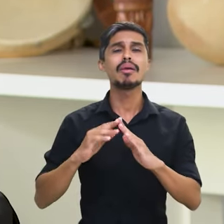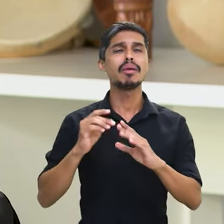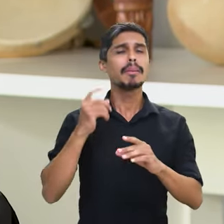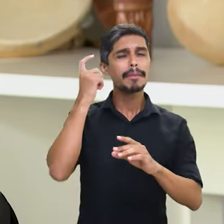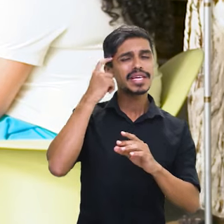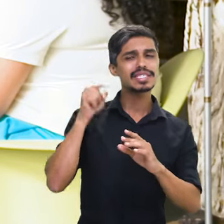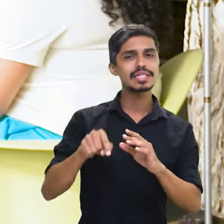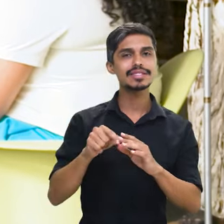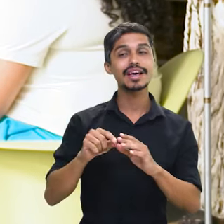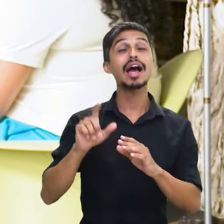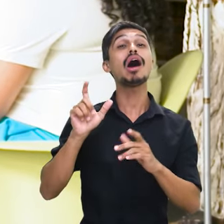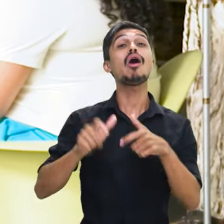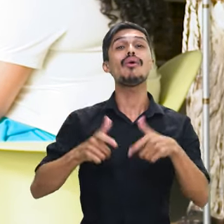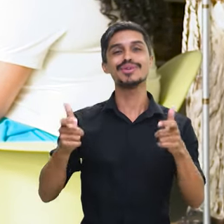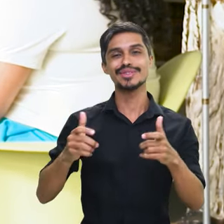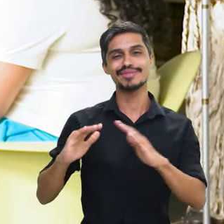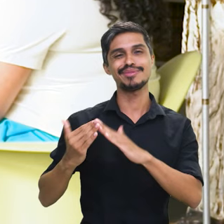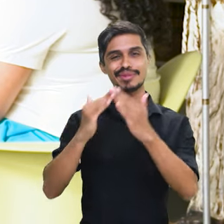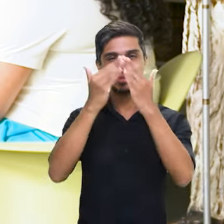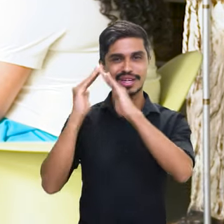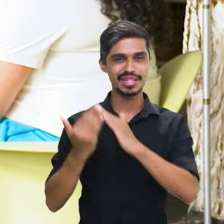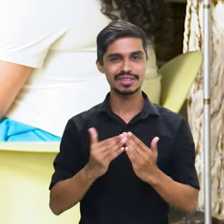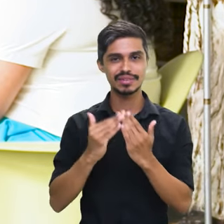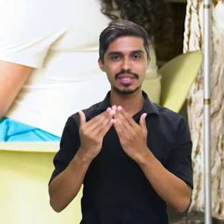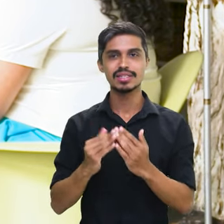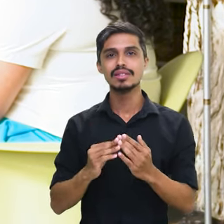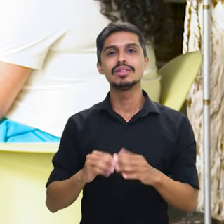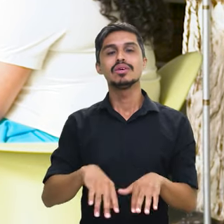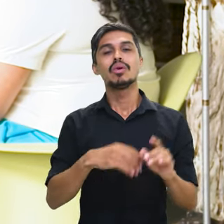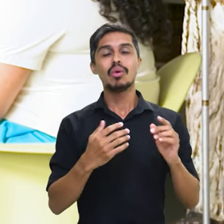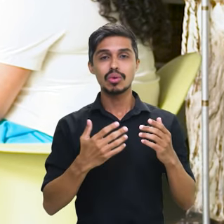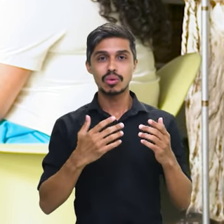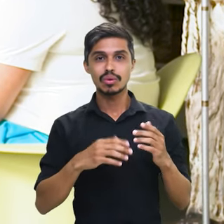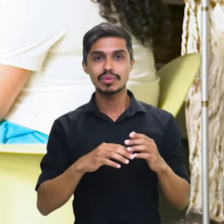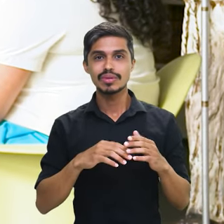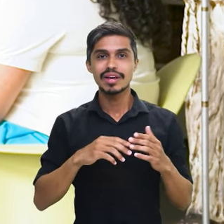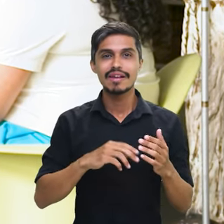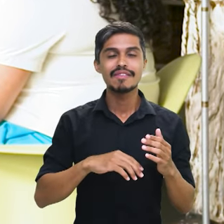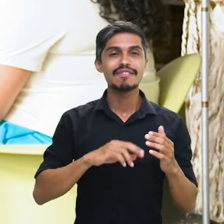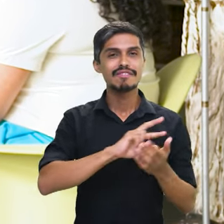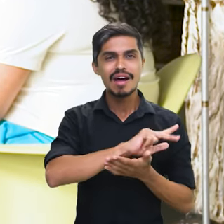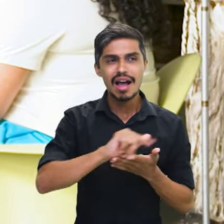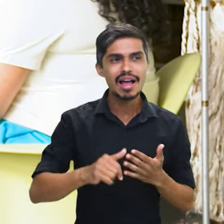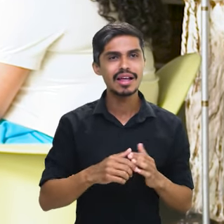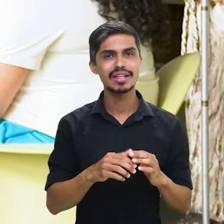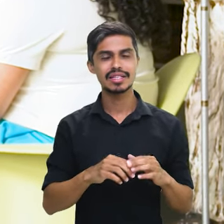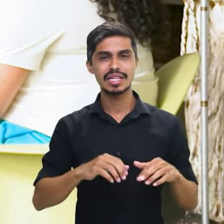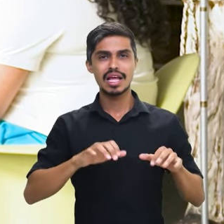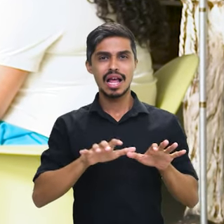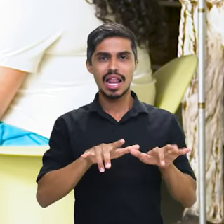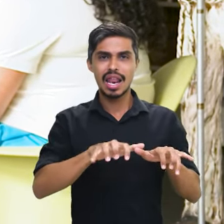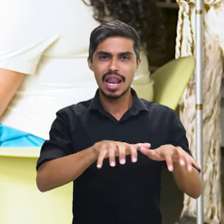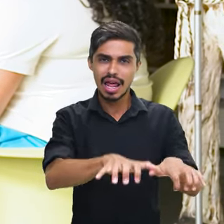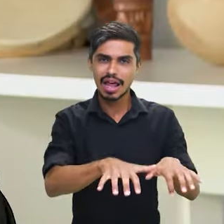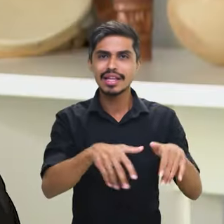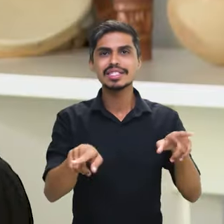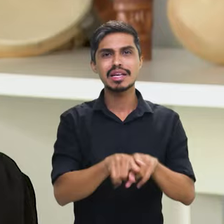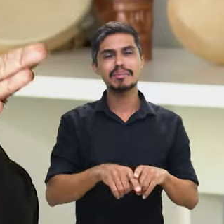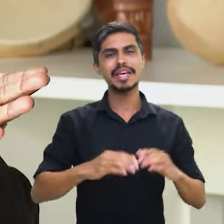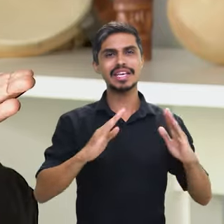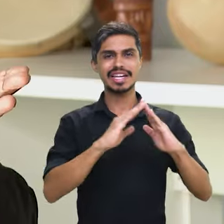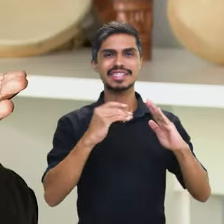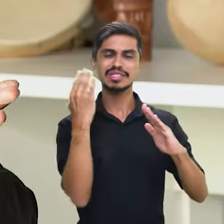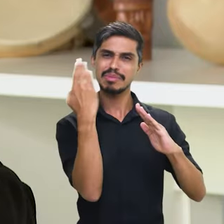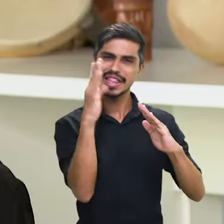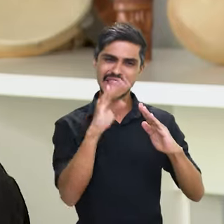brasileiros? A favela, as periferias, os mangues, a morada das parafitas, que é uma